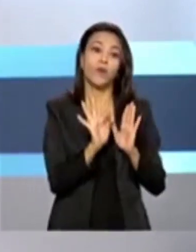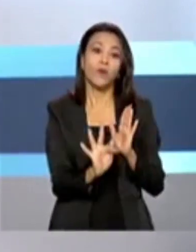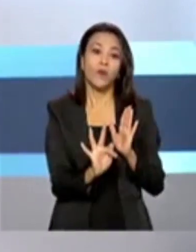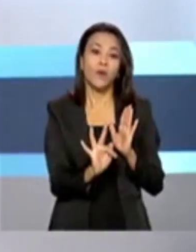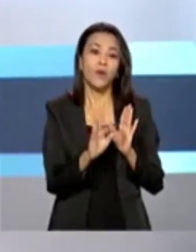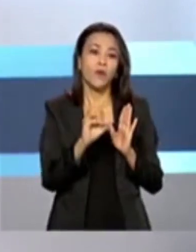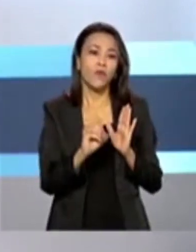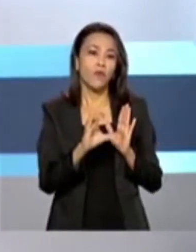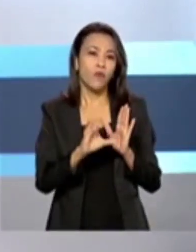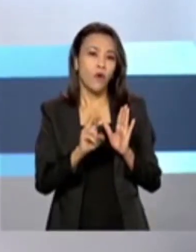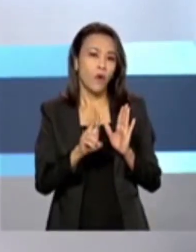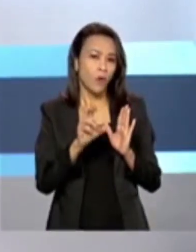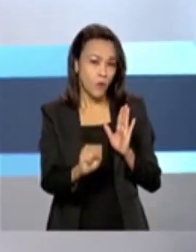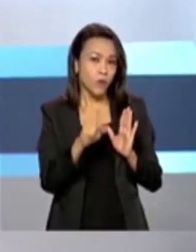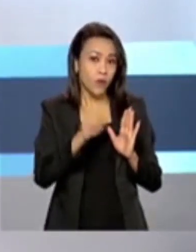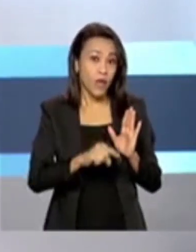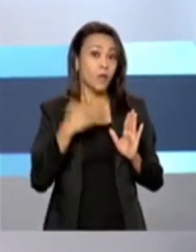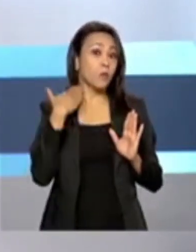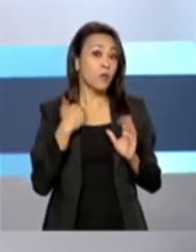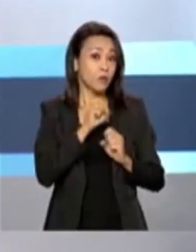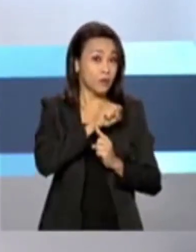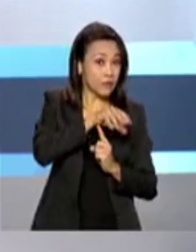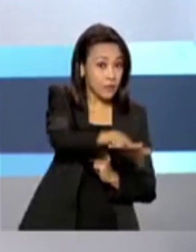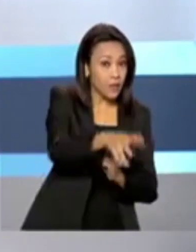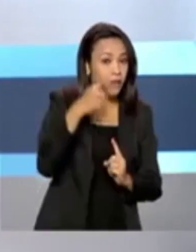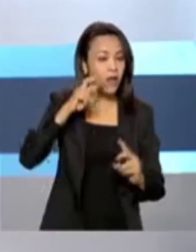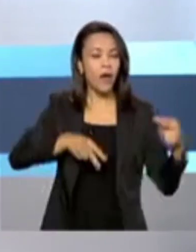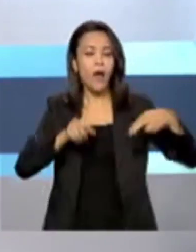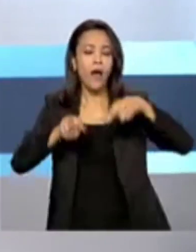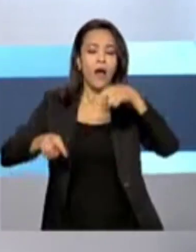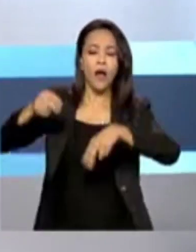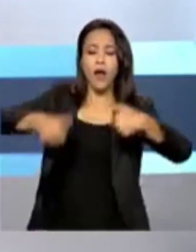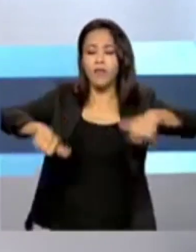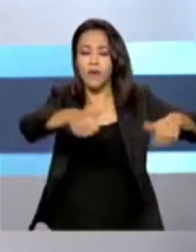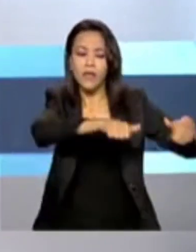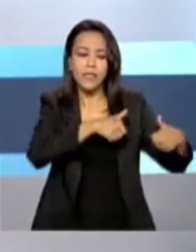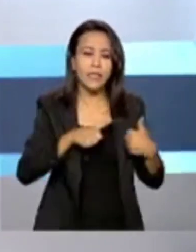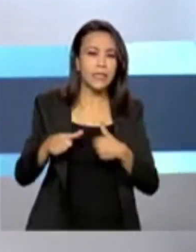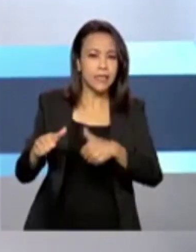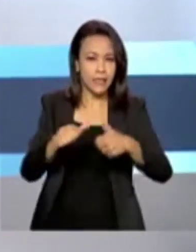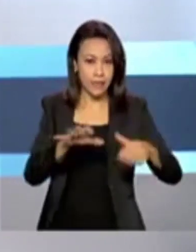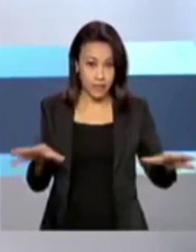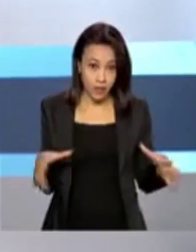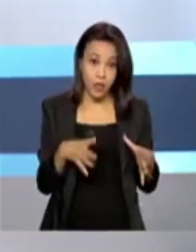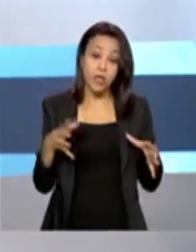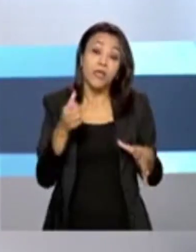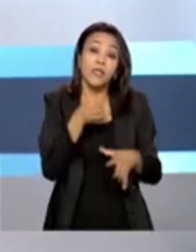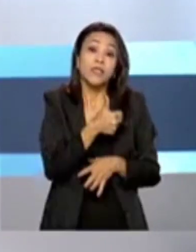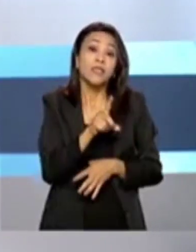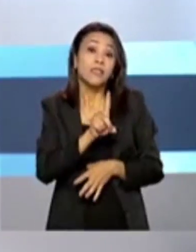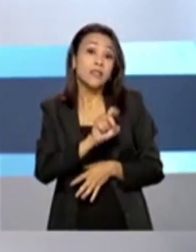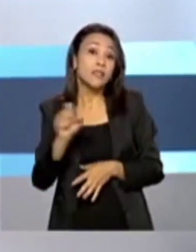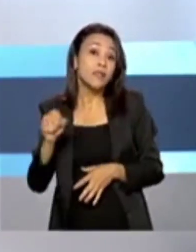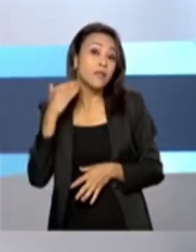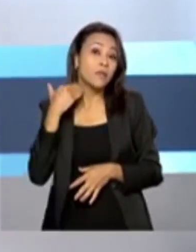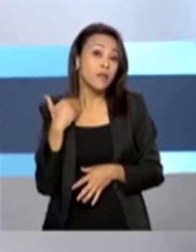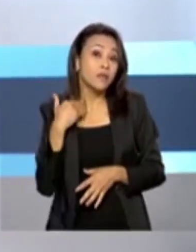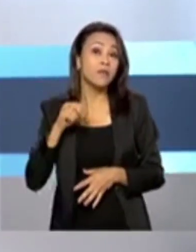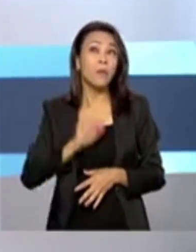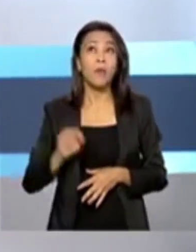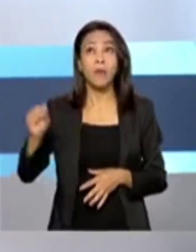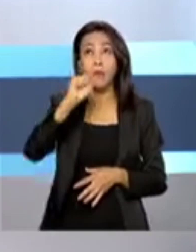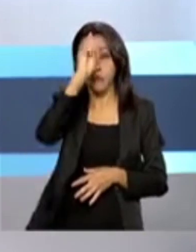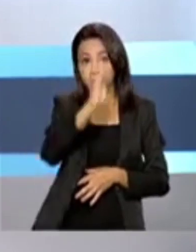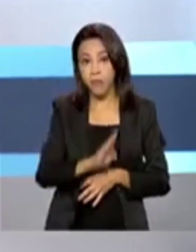do Banco Central, a partir da análise do cenário econômico feita por cerca de 100 instituições financeiras de todo o